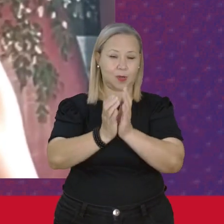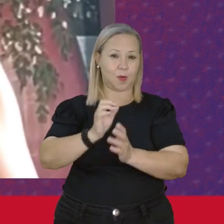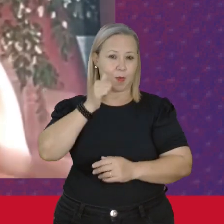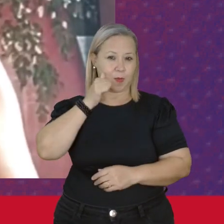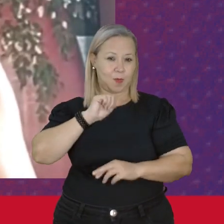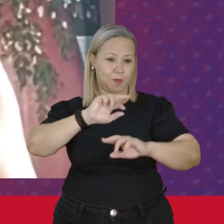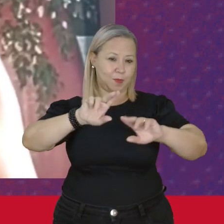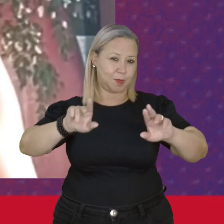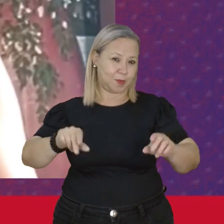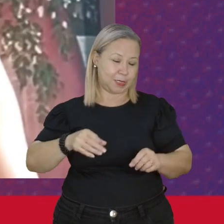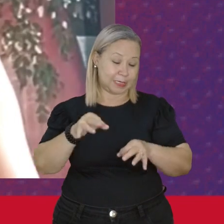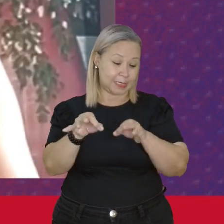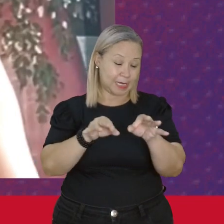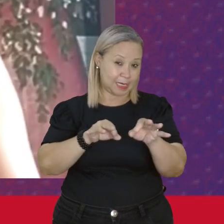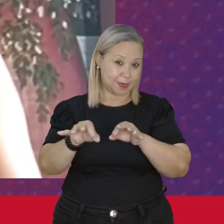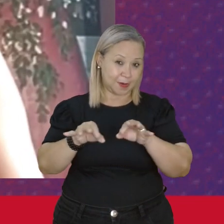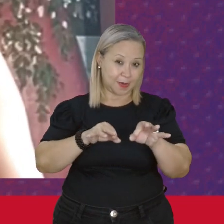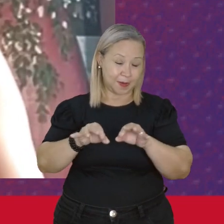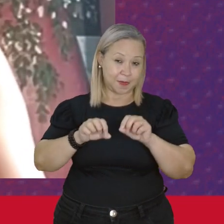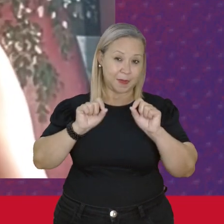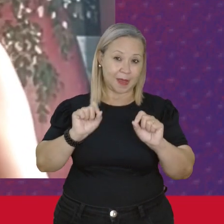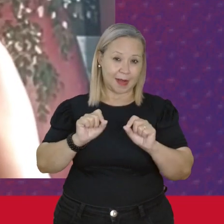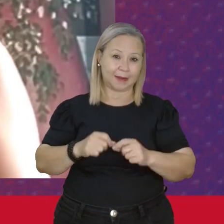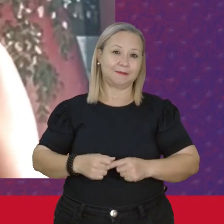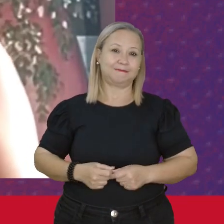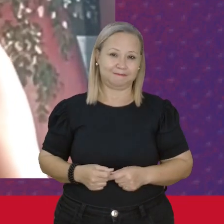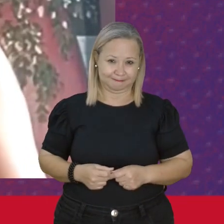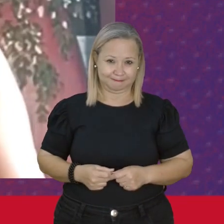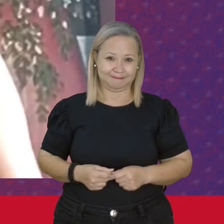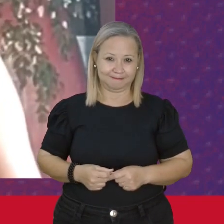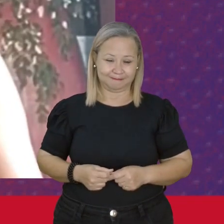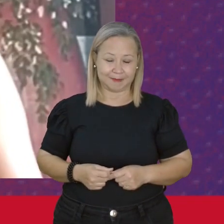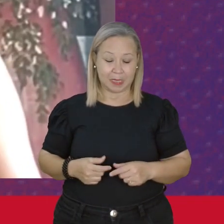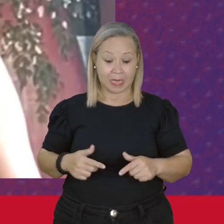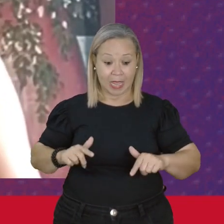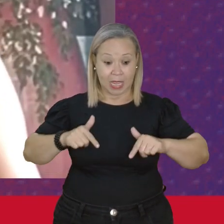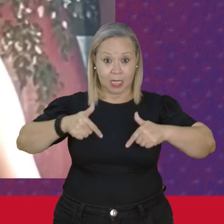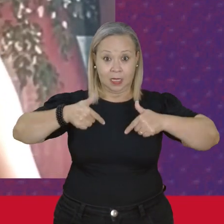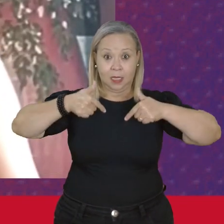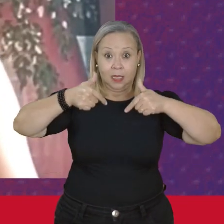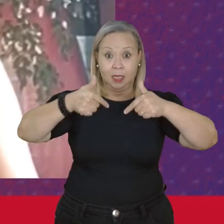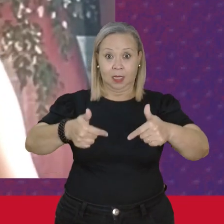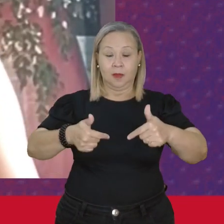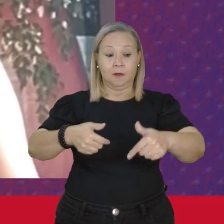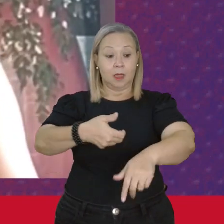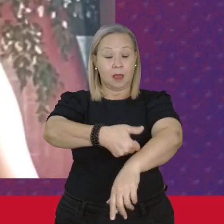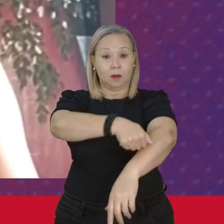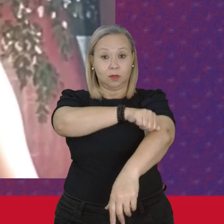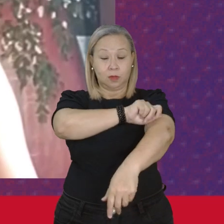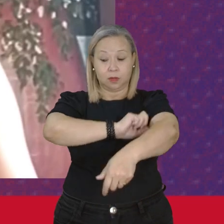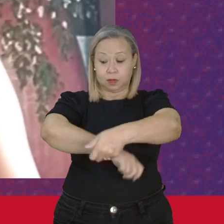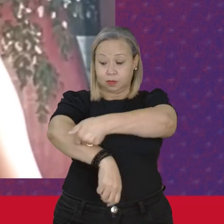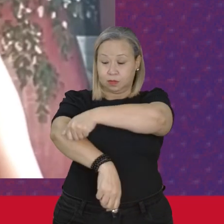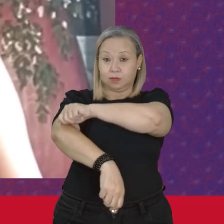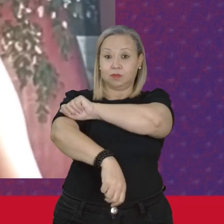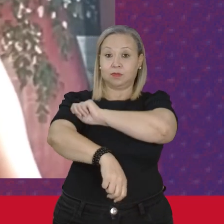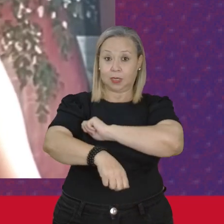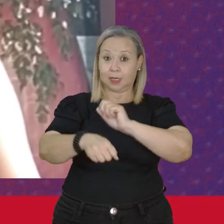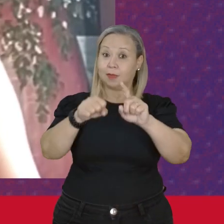Que estamos nos preparando Para Enfrentar essa sociedade Que nós estamos